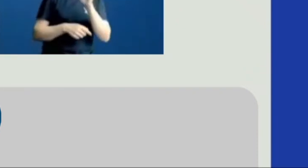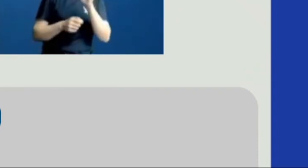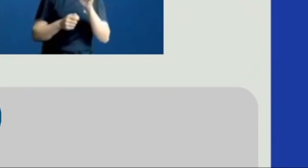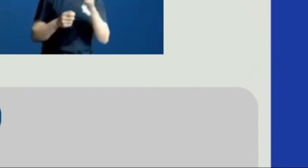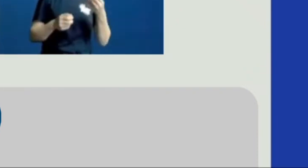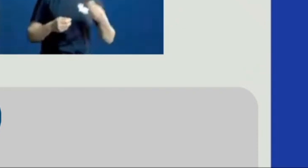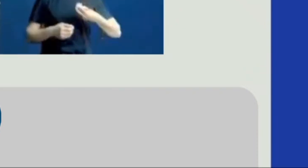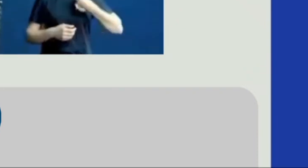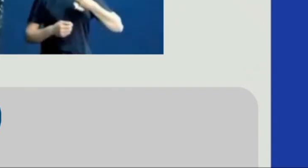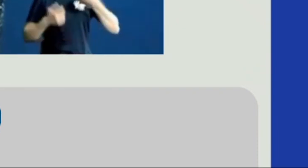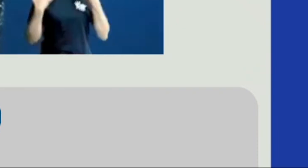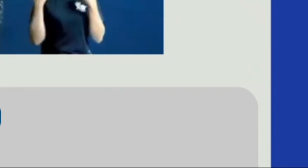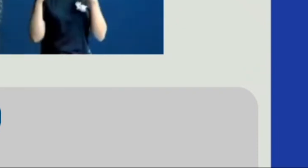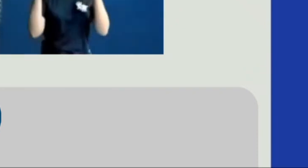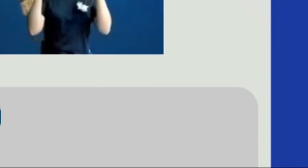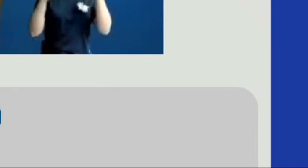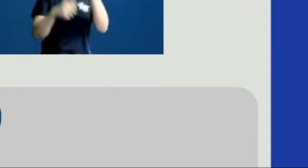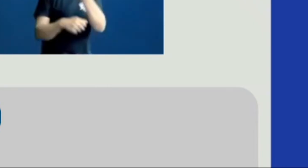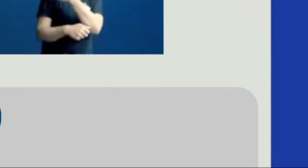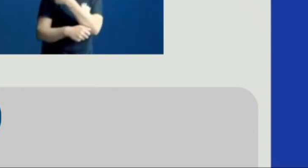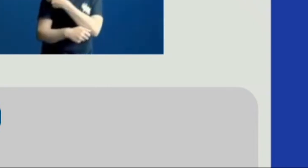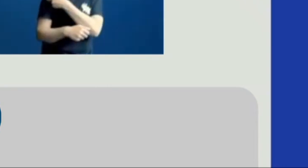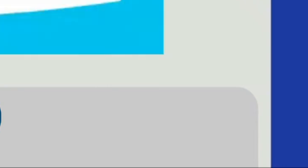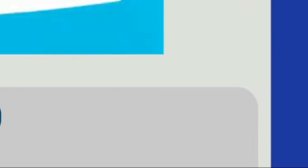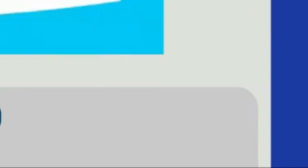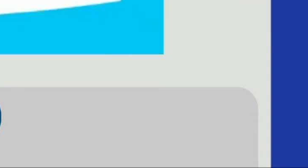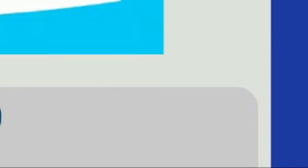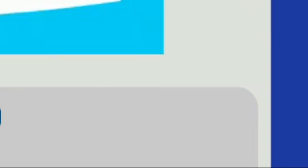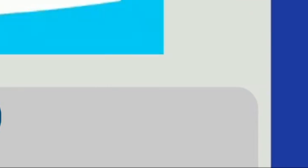logo a sua parte viva a imunização.